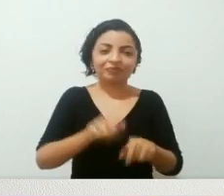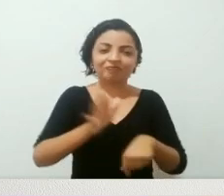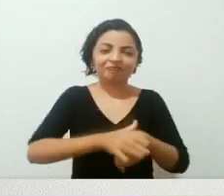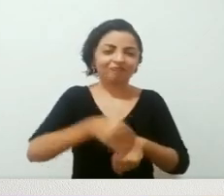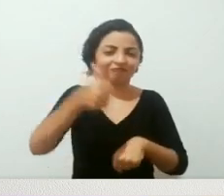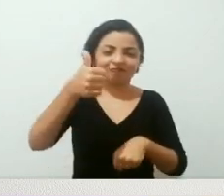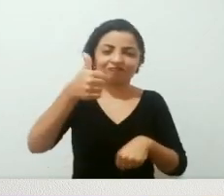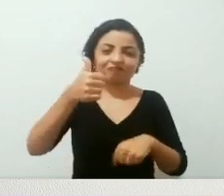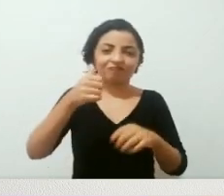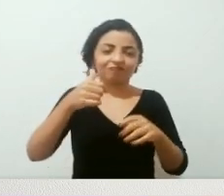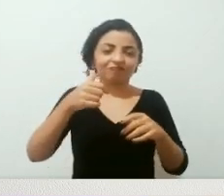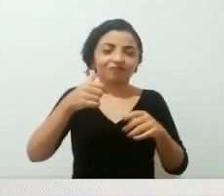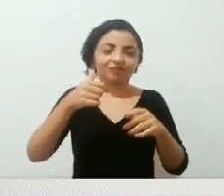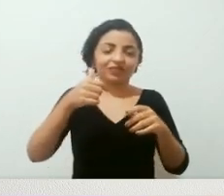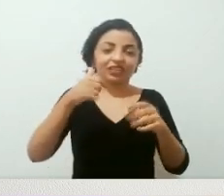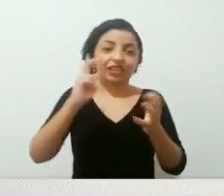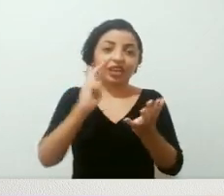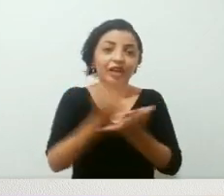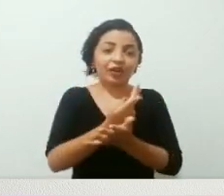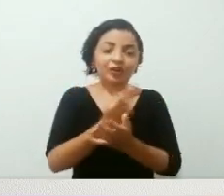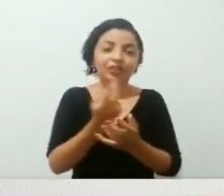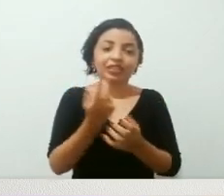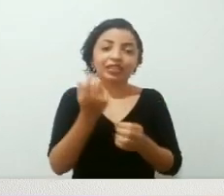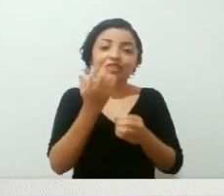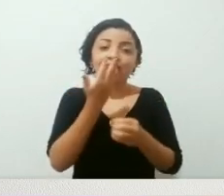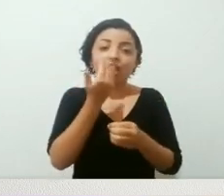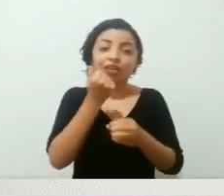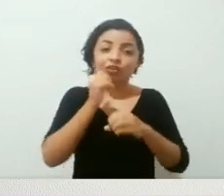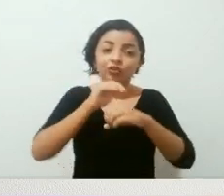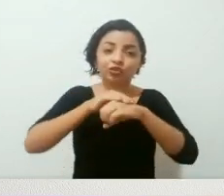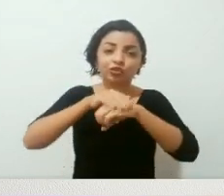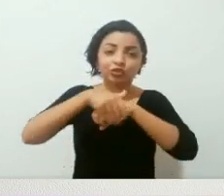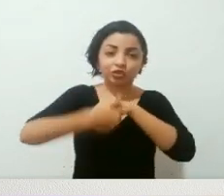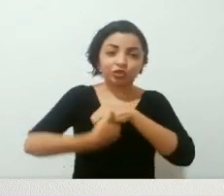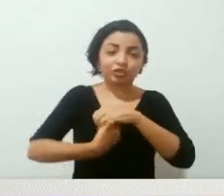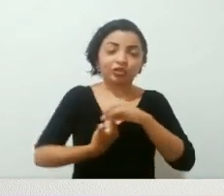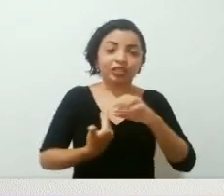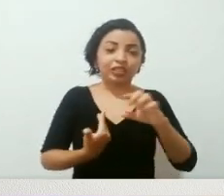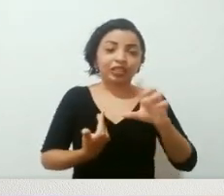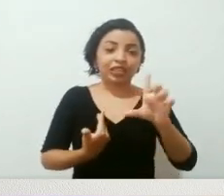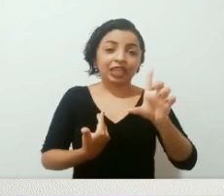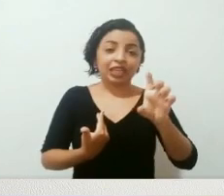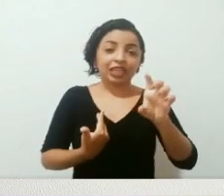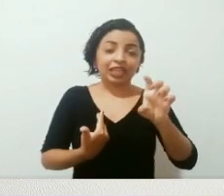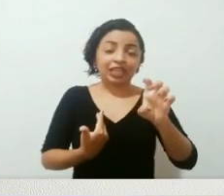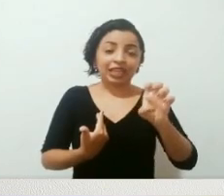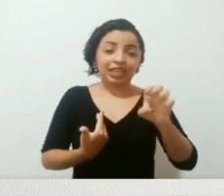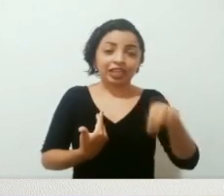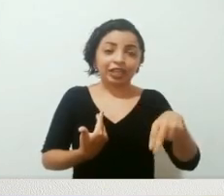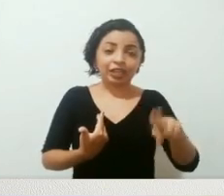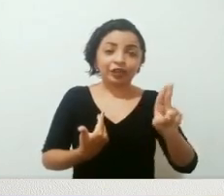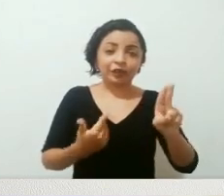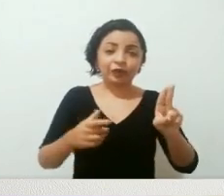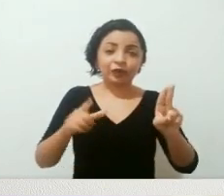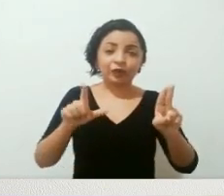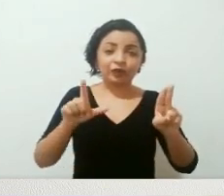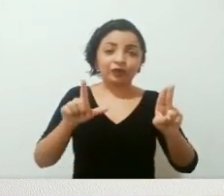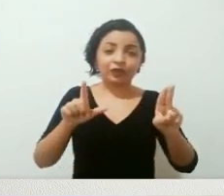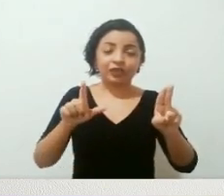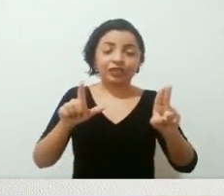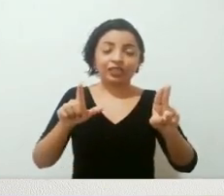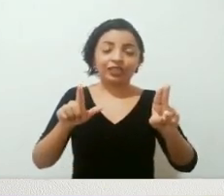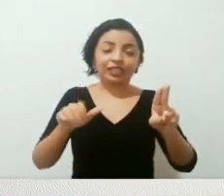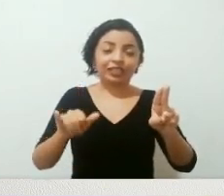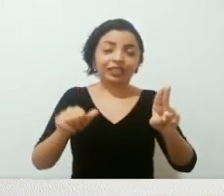cena de todas, de todas, a cena de um jantar, em que participa a Lina e a Lenu, mais pro final do